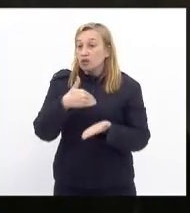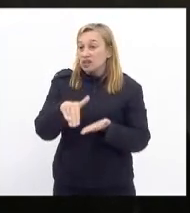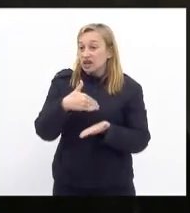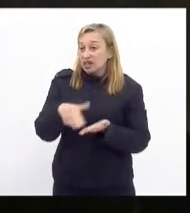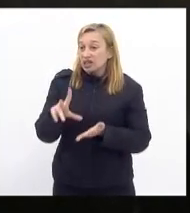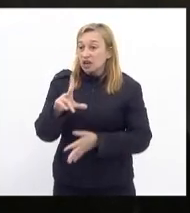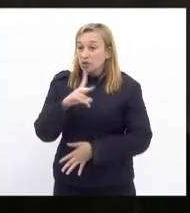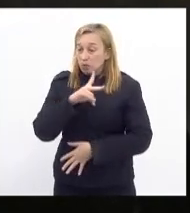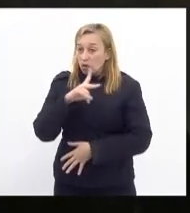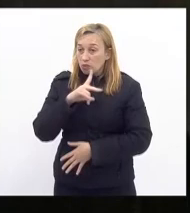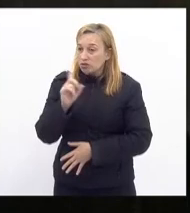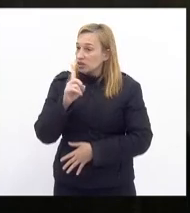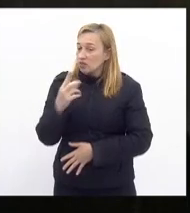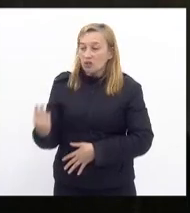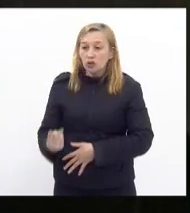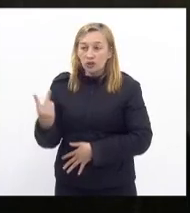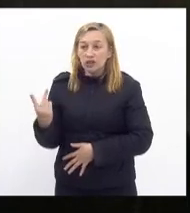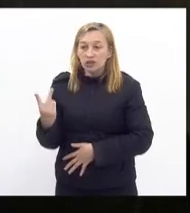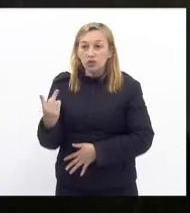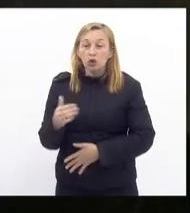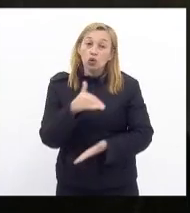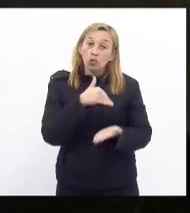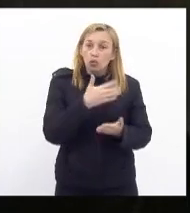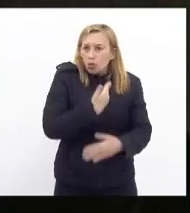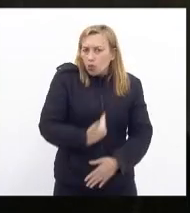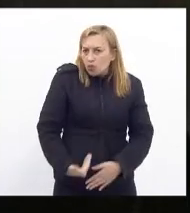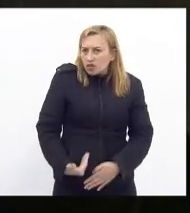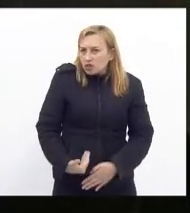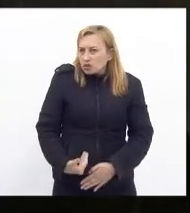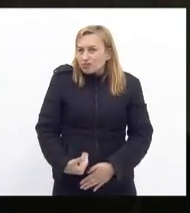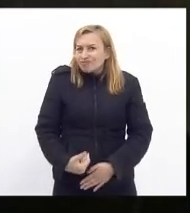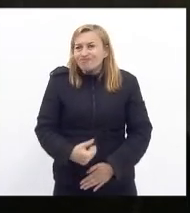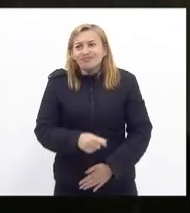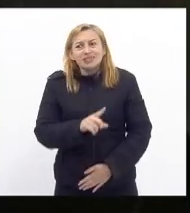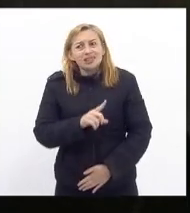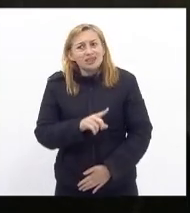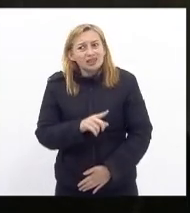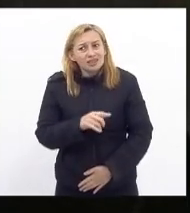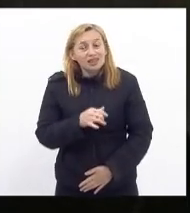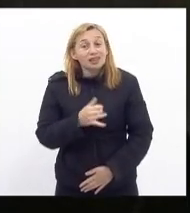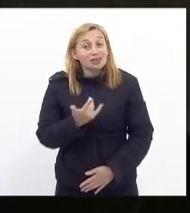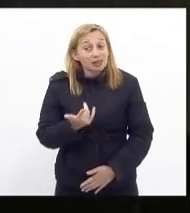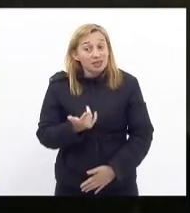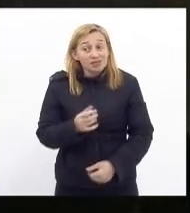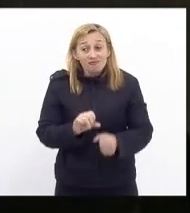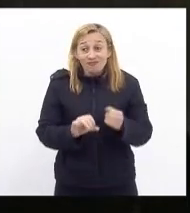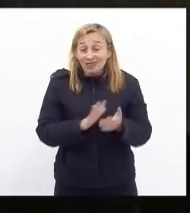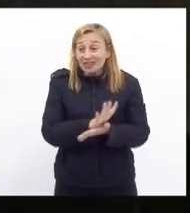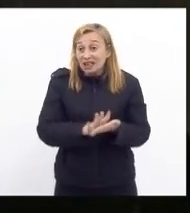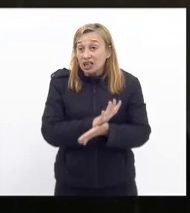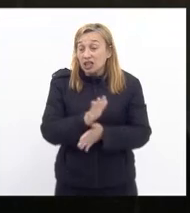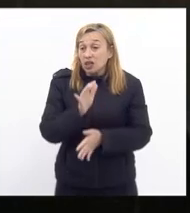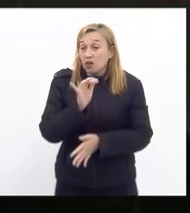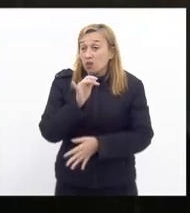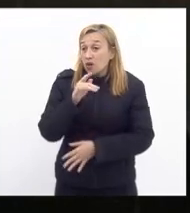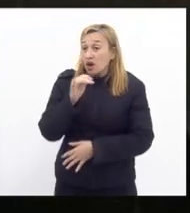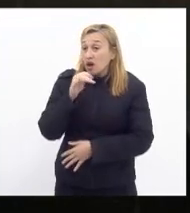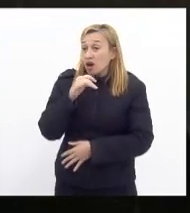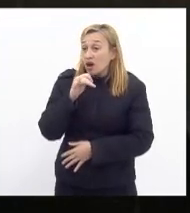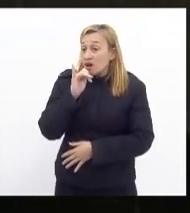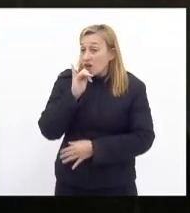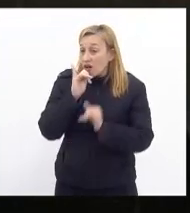e isso o governador está deixando a desejar porque eu quero mandar um recado para o